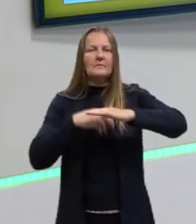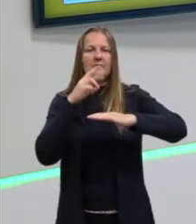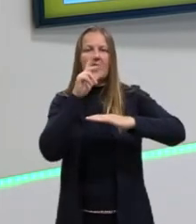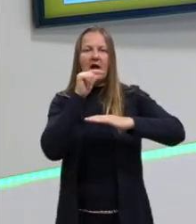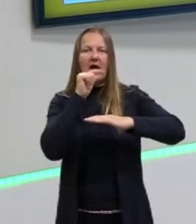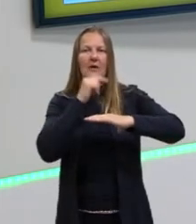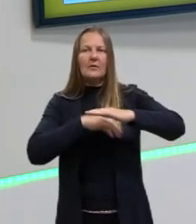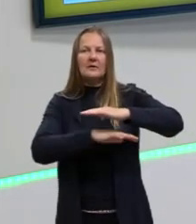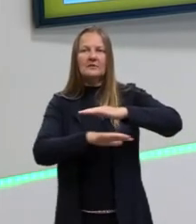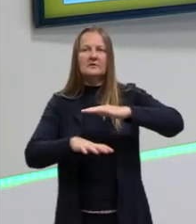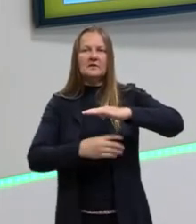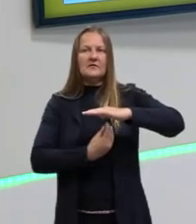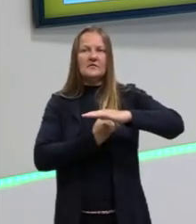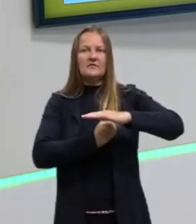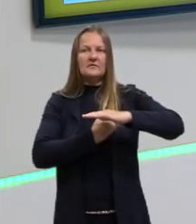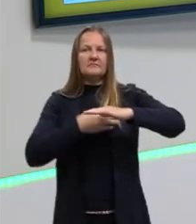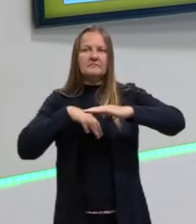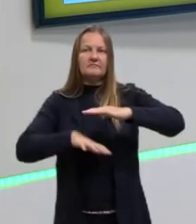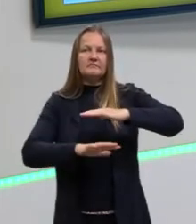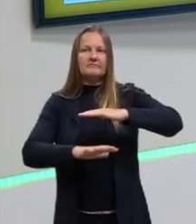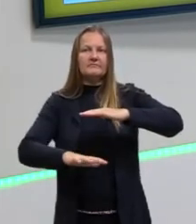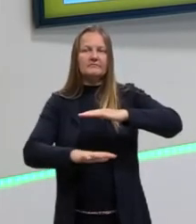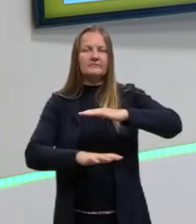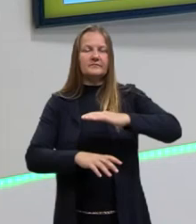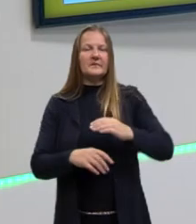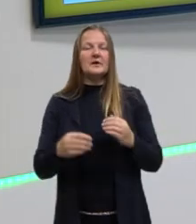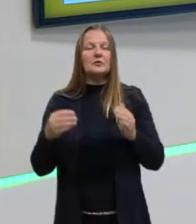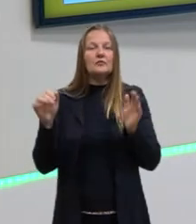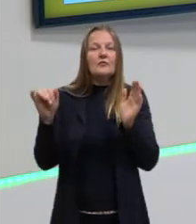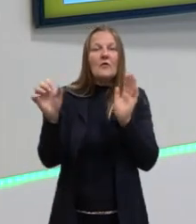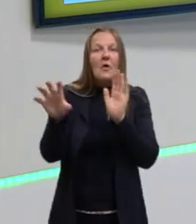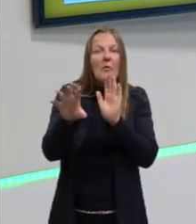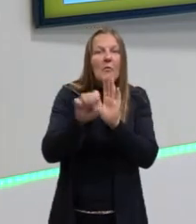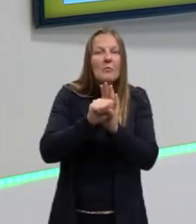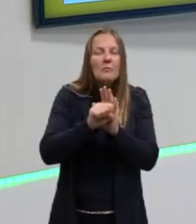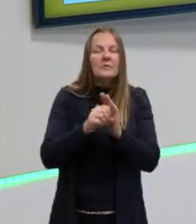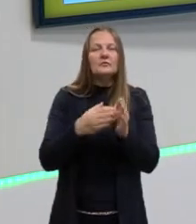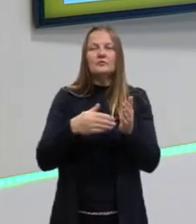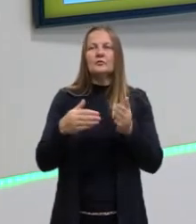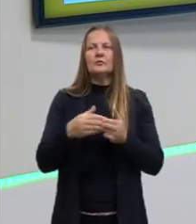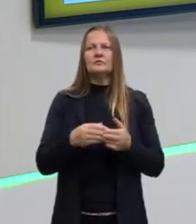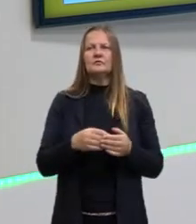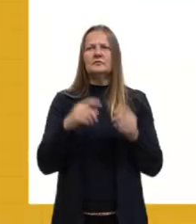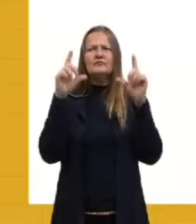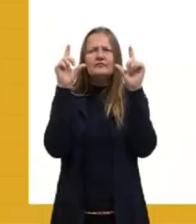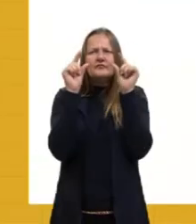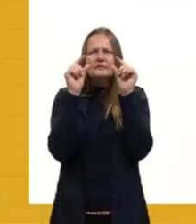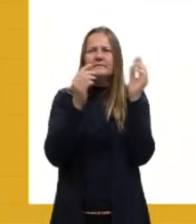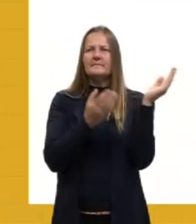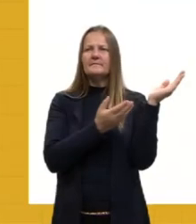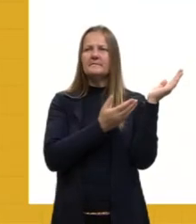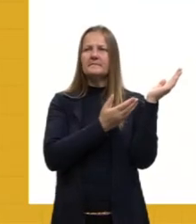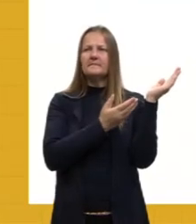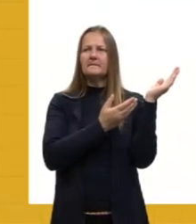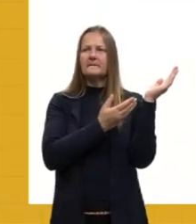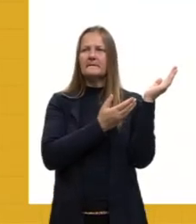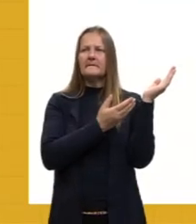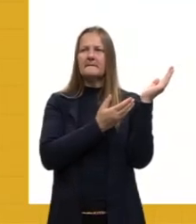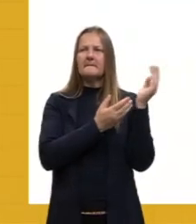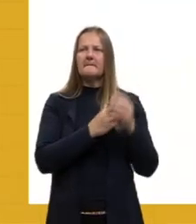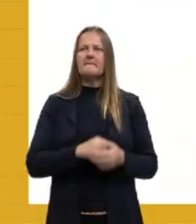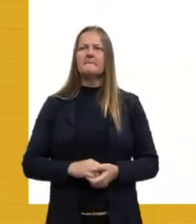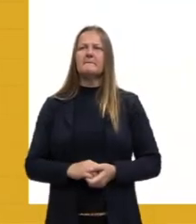Tá? Então, gente, a questão. Ficou pequenininho aqui, desconfigurou, mas dá para ler, tá?